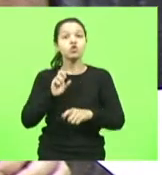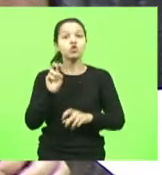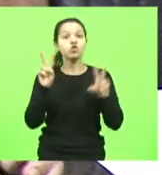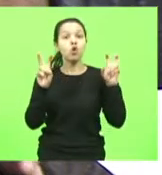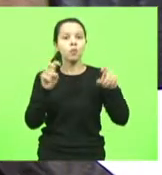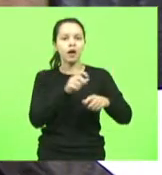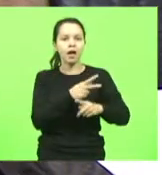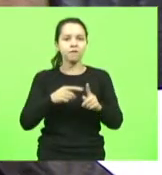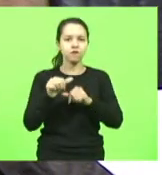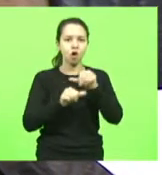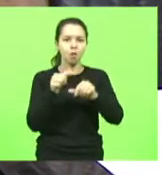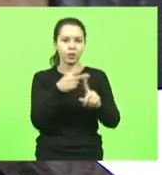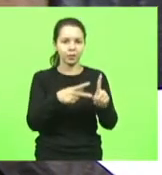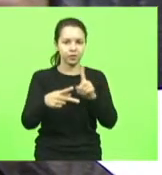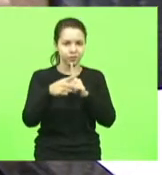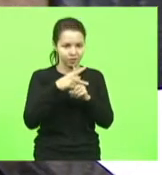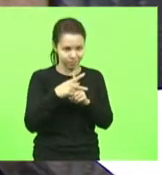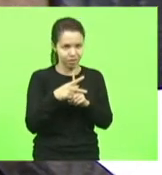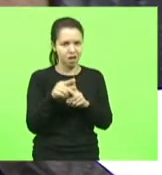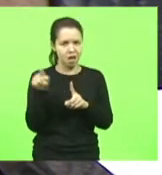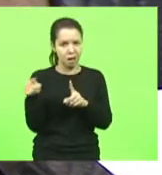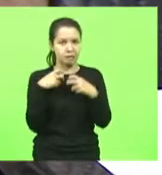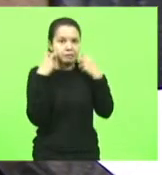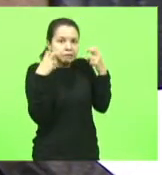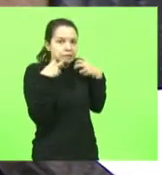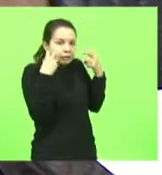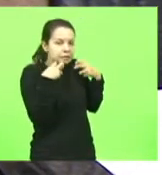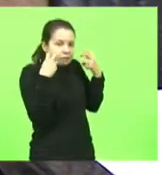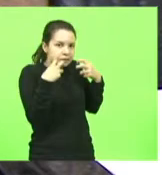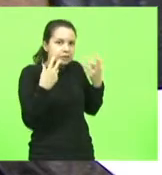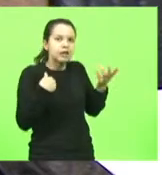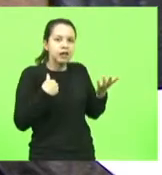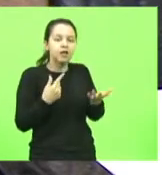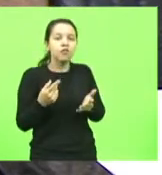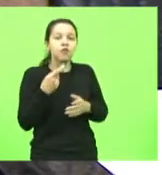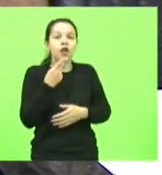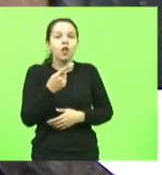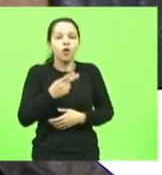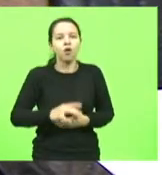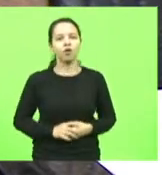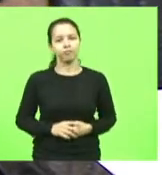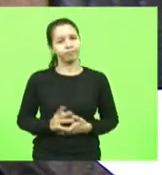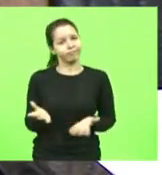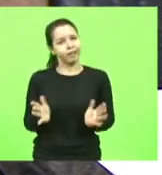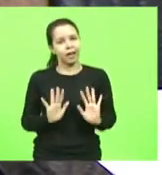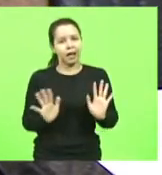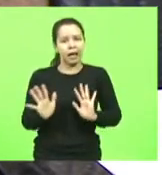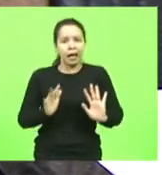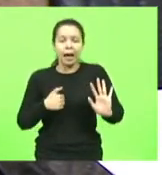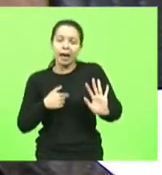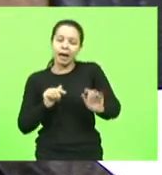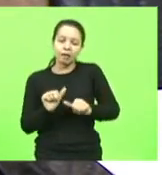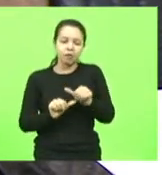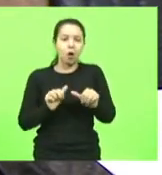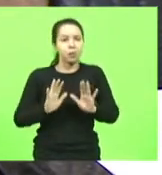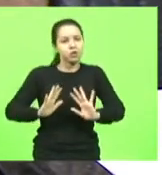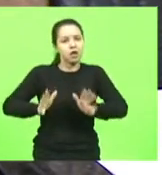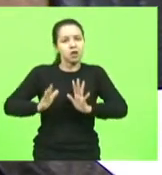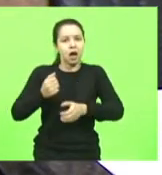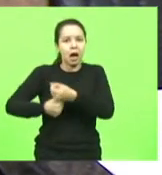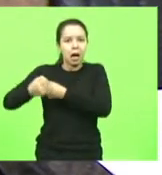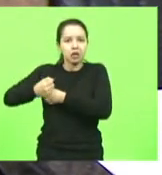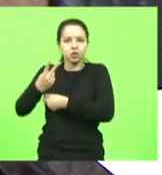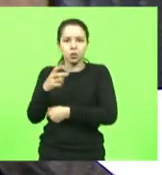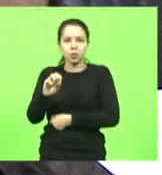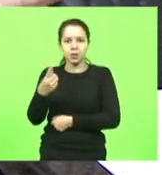Previdência. ele, um pouco constrangido, falou que, olha, bem, a nossa grande reforma já foi feita em 2015,